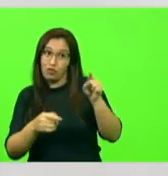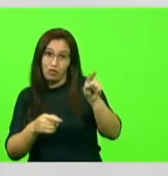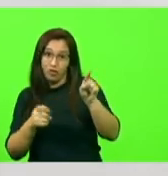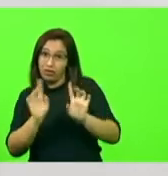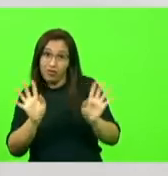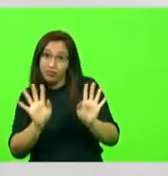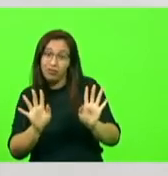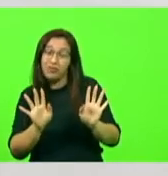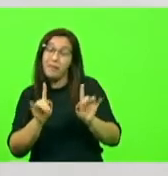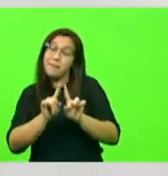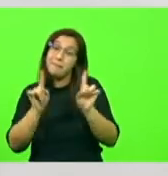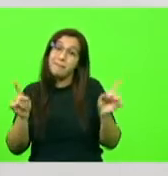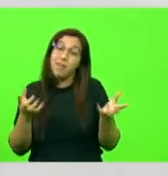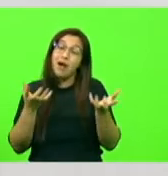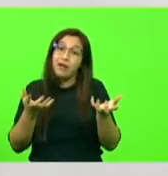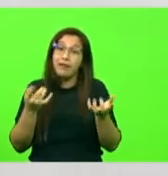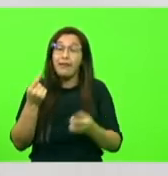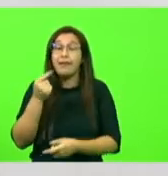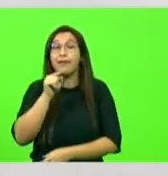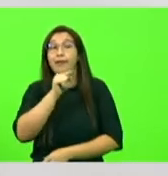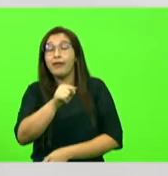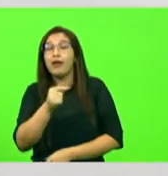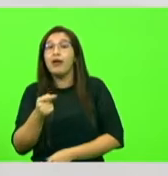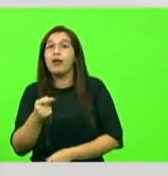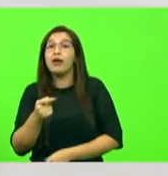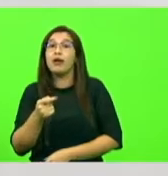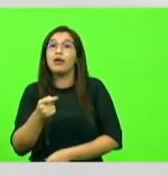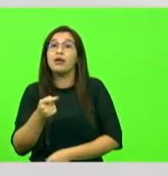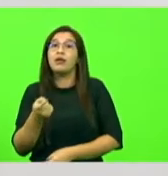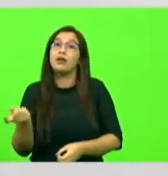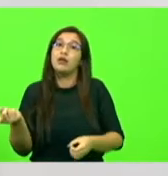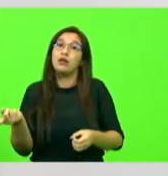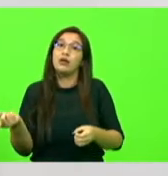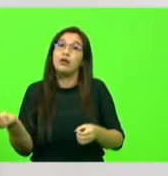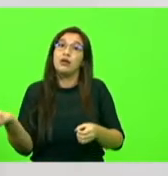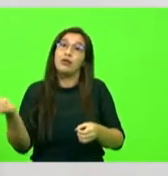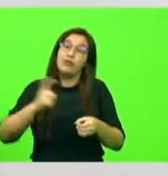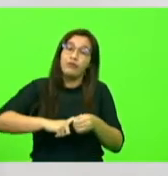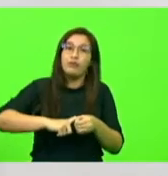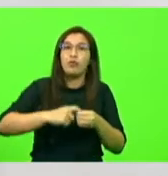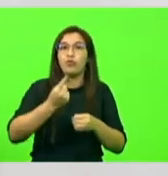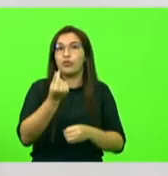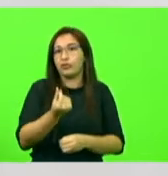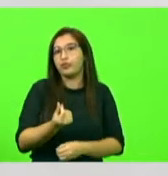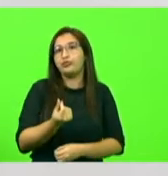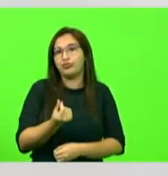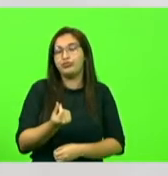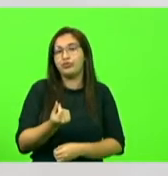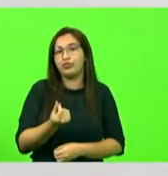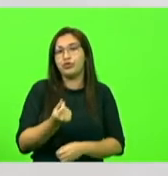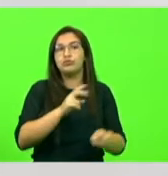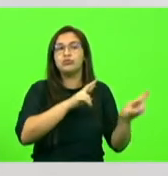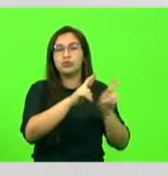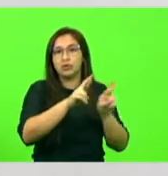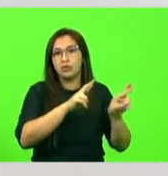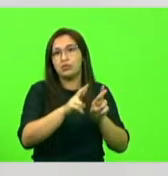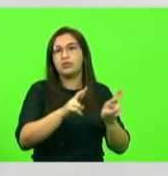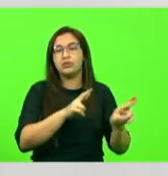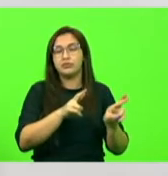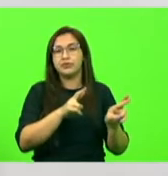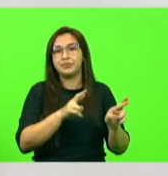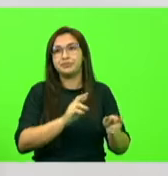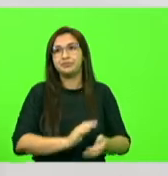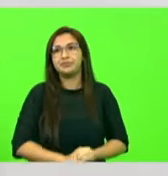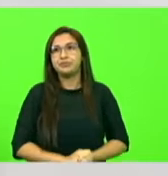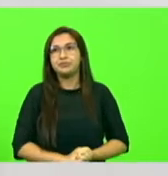de... que ele voltasse com os 40 e poucos milhões lá para a nossa rodovia e BR-470, sim.